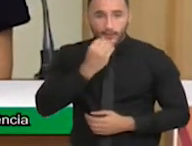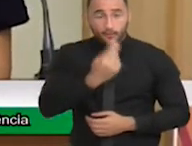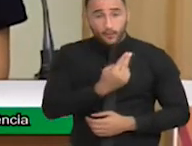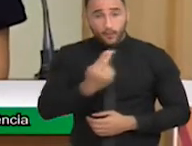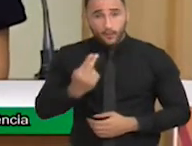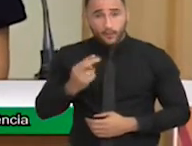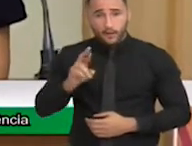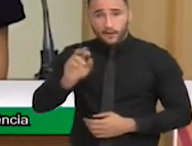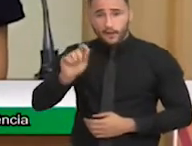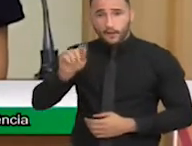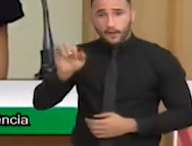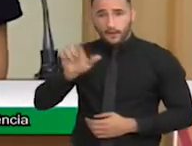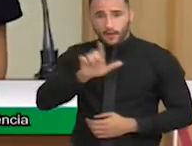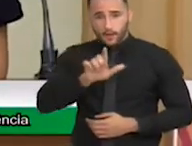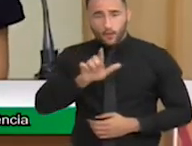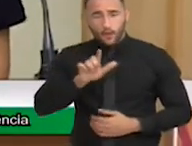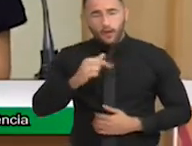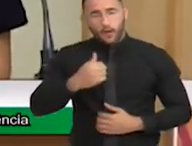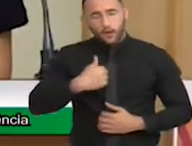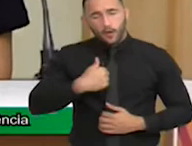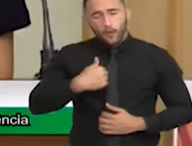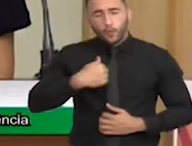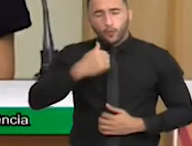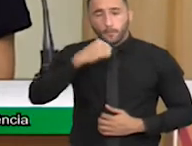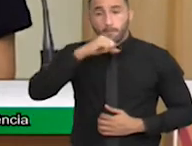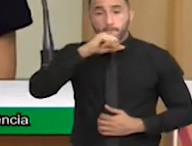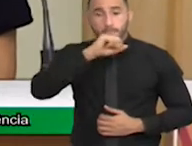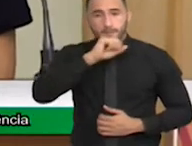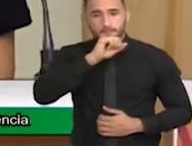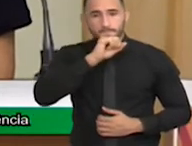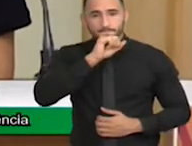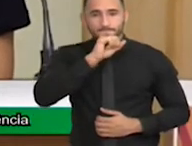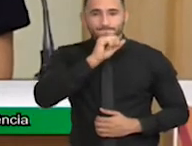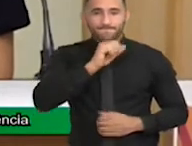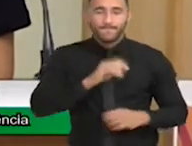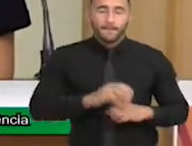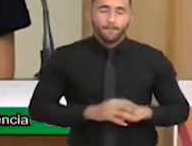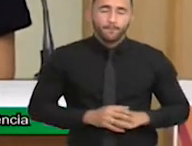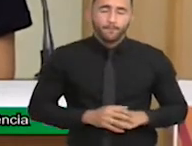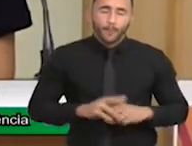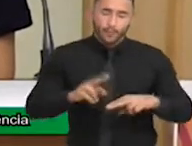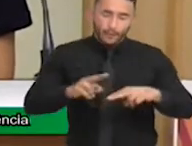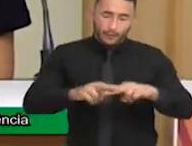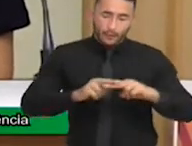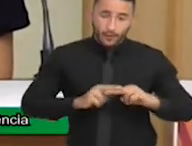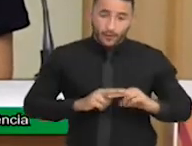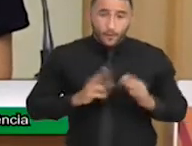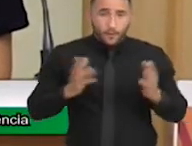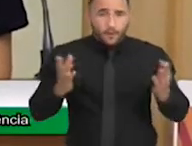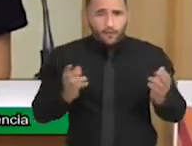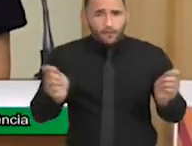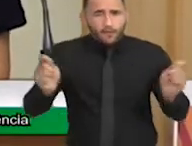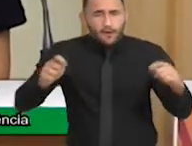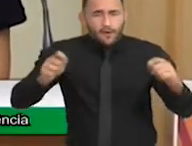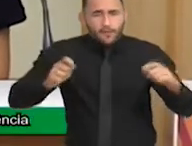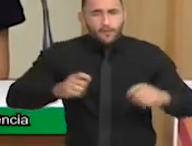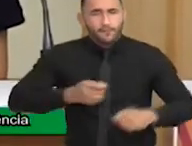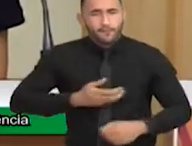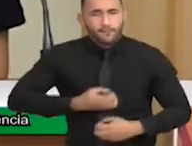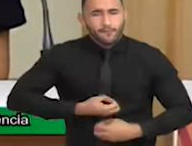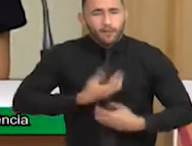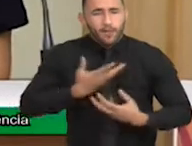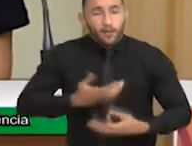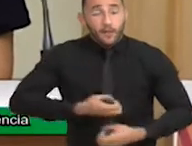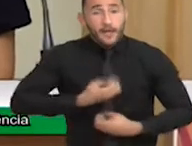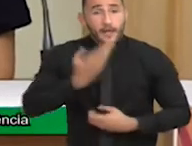Raquel e sou mãe, SUS dependente. E por essa razão eu posso afirmar categoricamente que